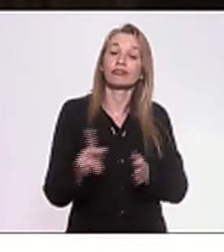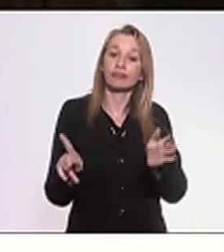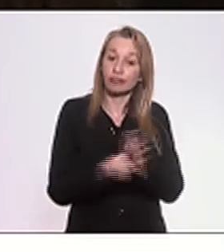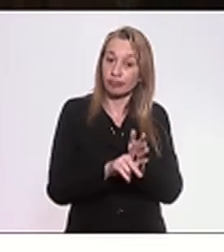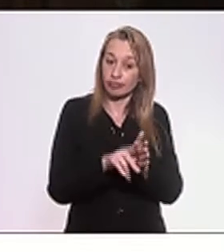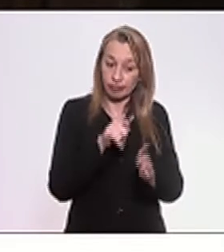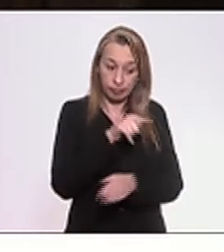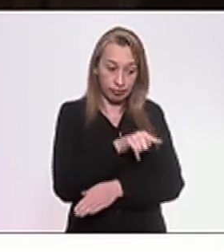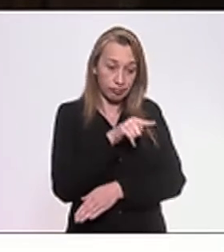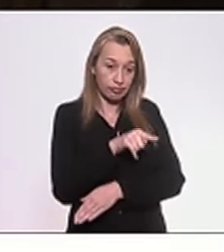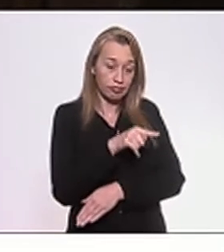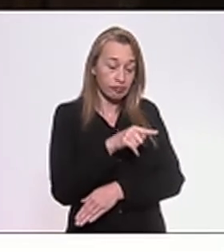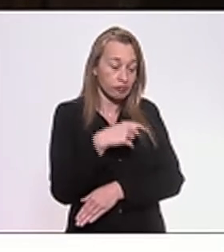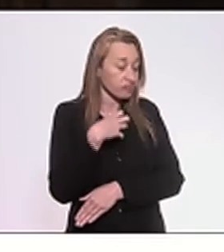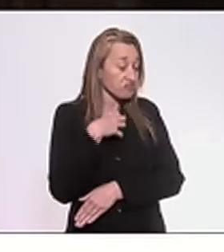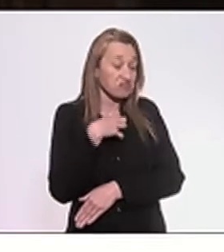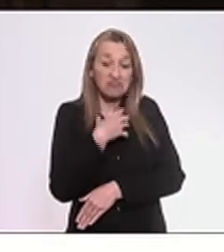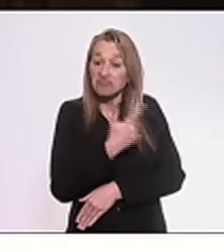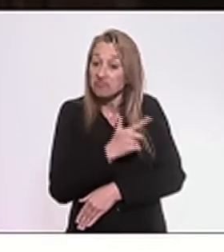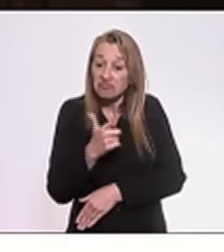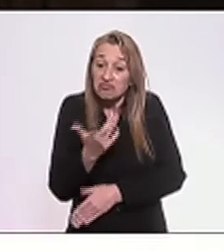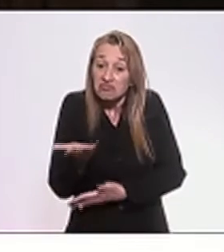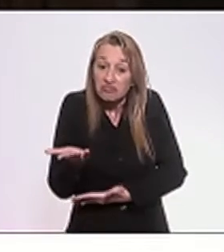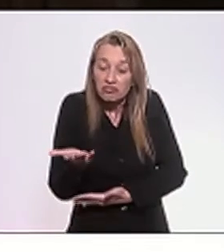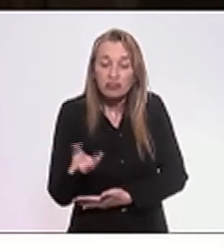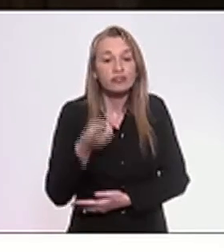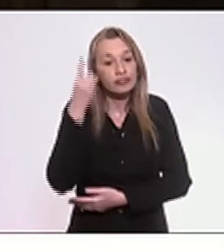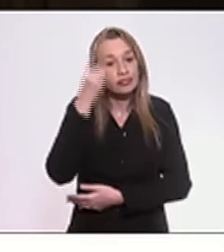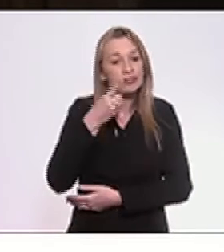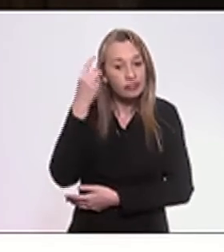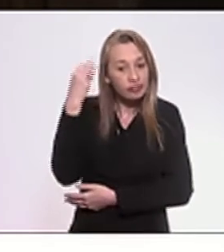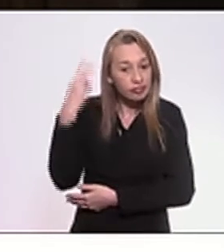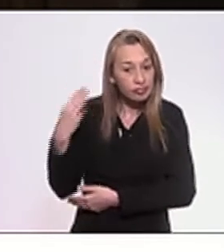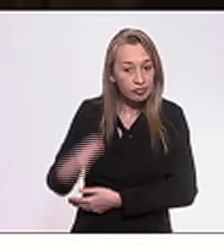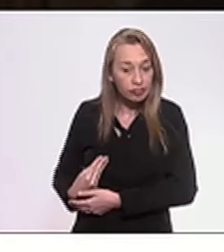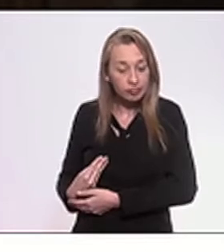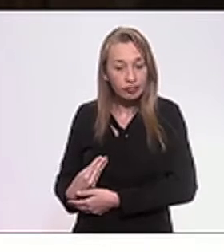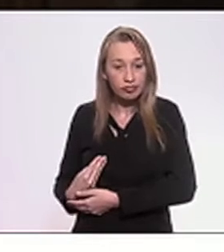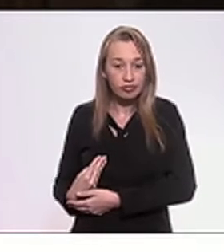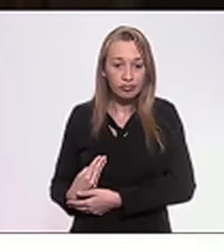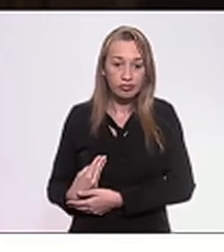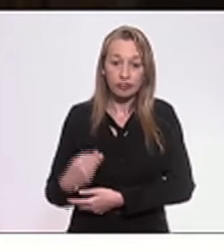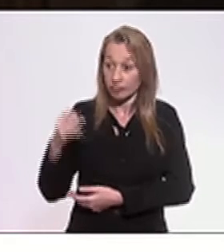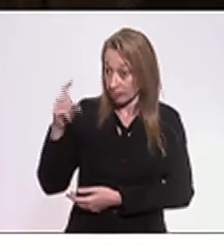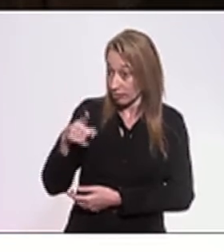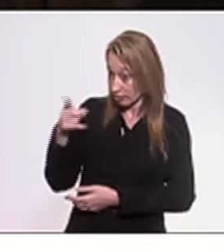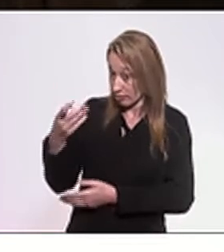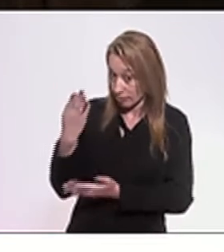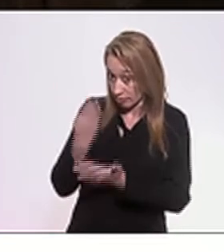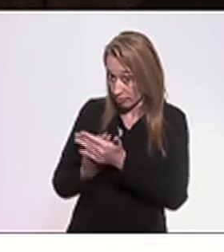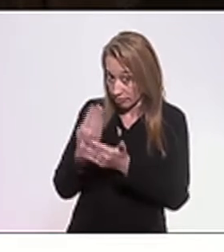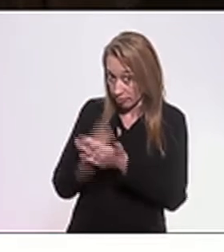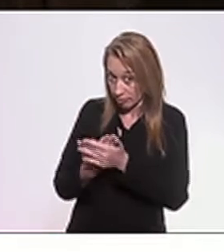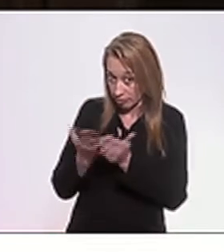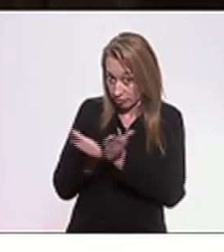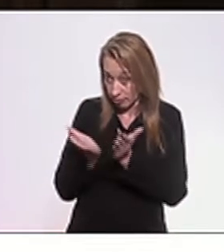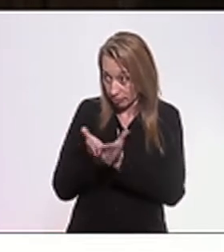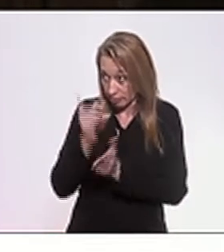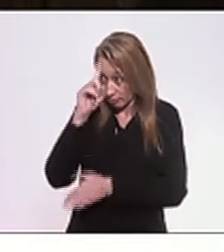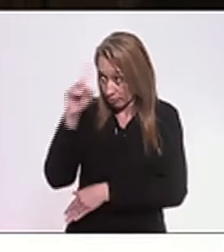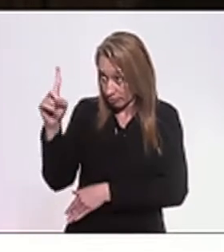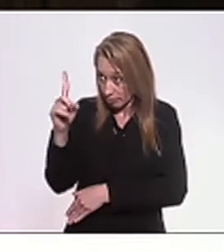não faz sentido. Deputada Mônica, que é uma estudiosa da Bíblia,